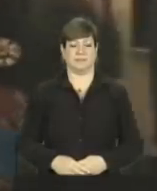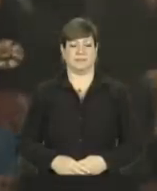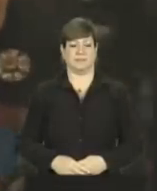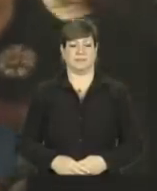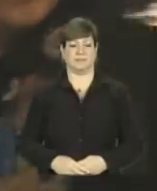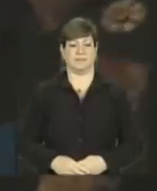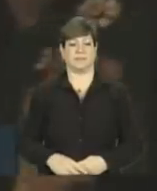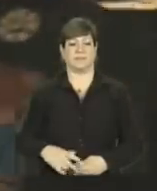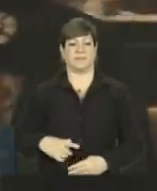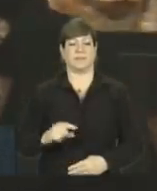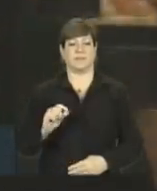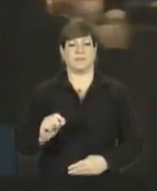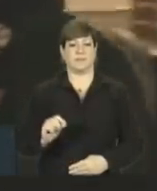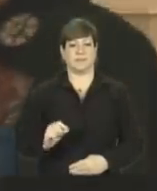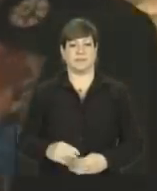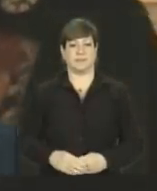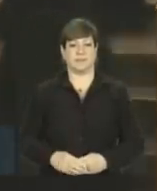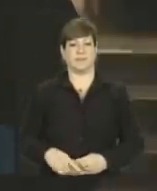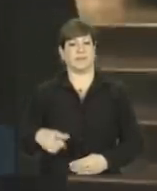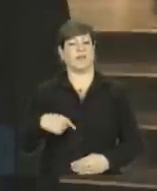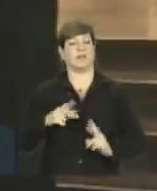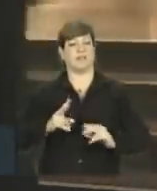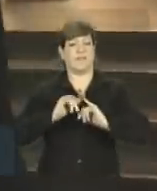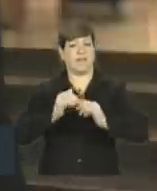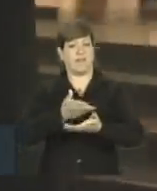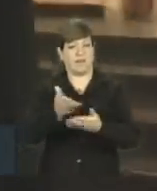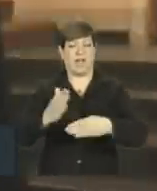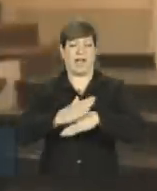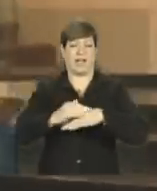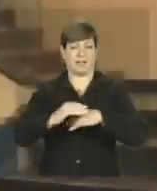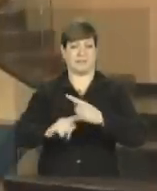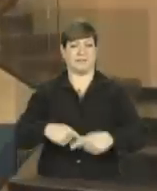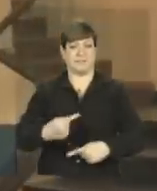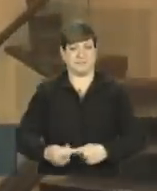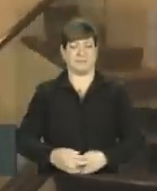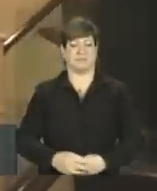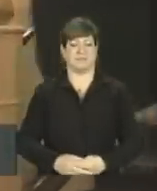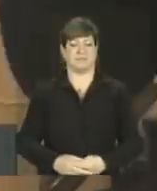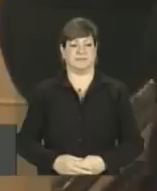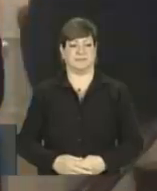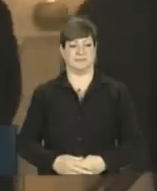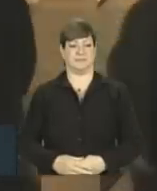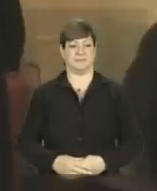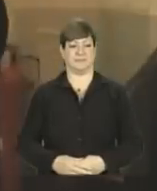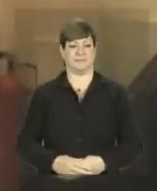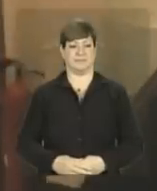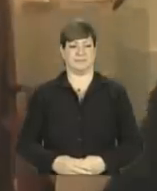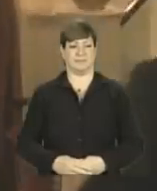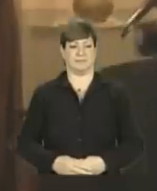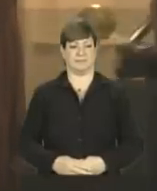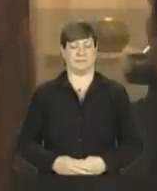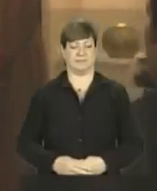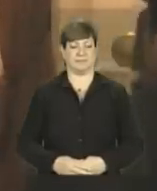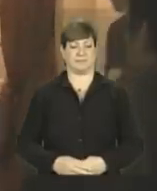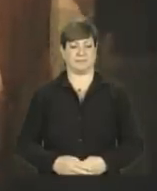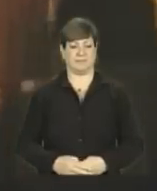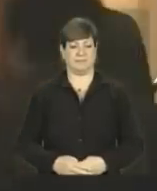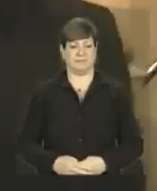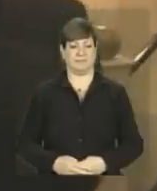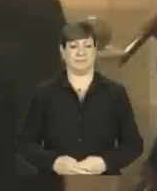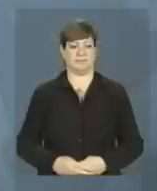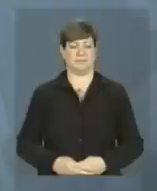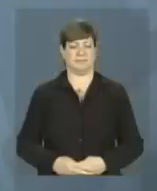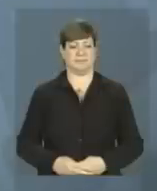vocês, carinhosamente, bem. Você tem que ter a FIFA e essa política é a FIFA, presidente.